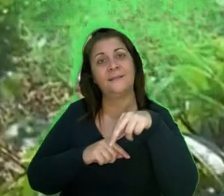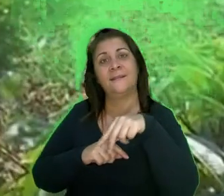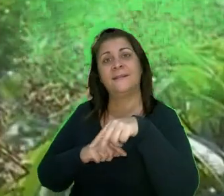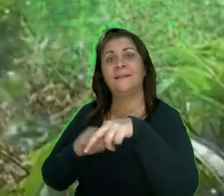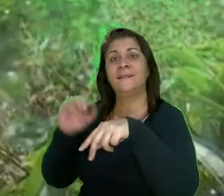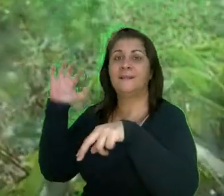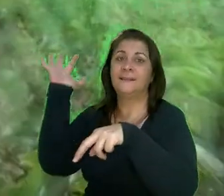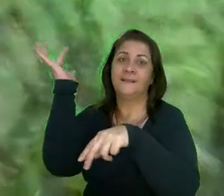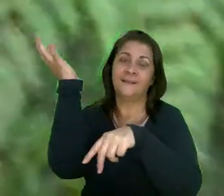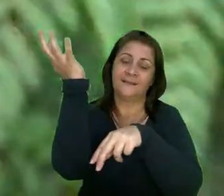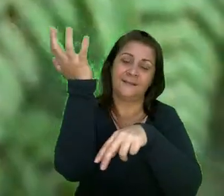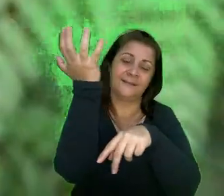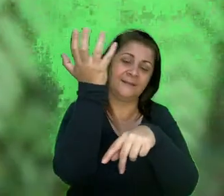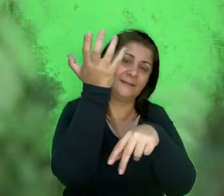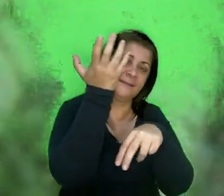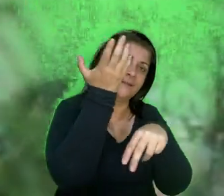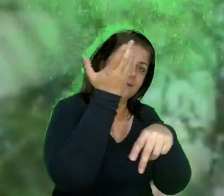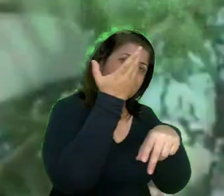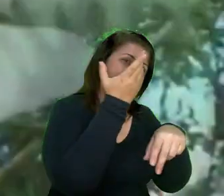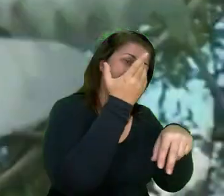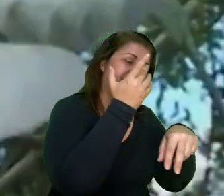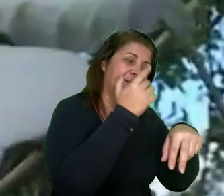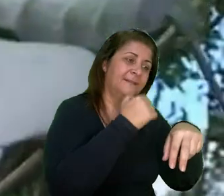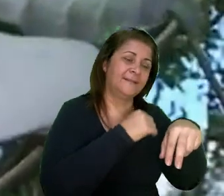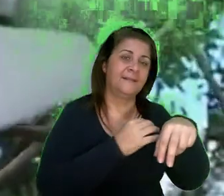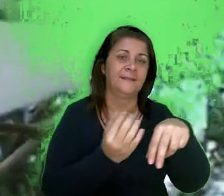pelas matas daqui